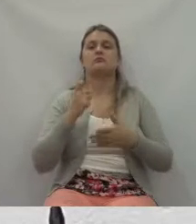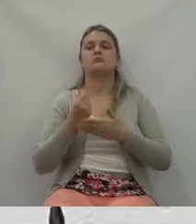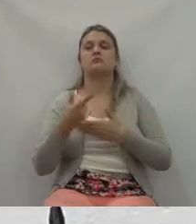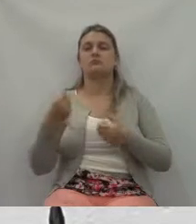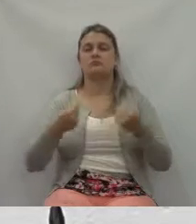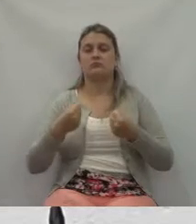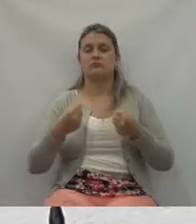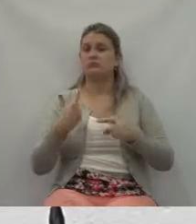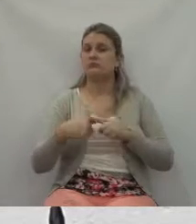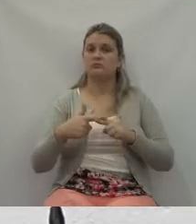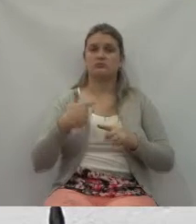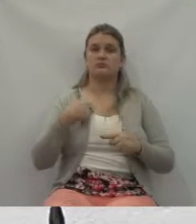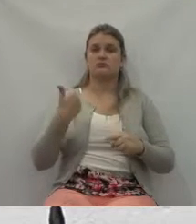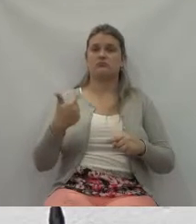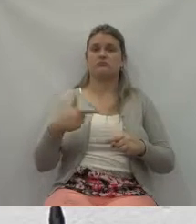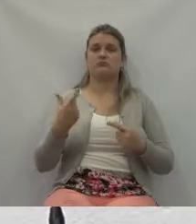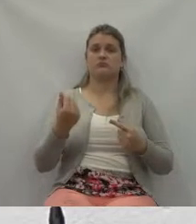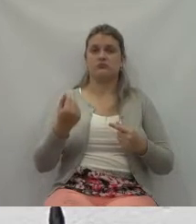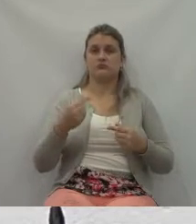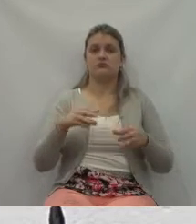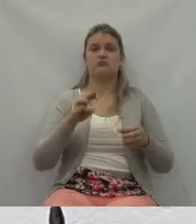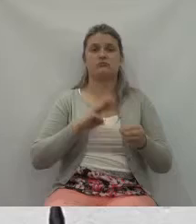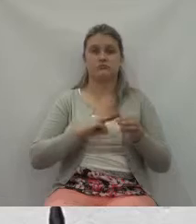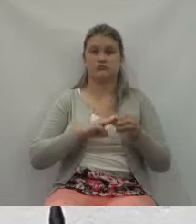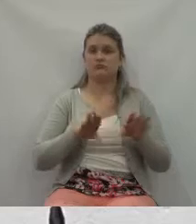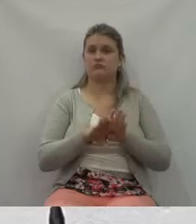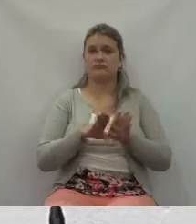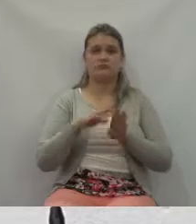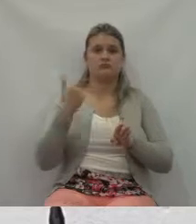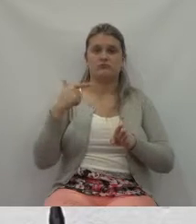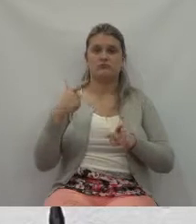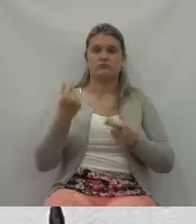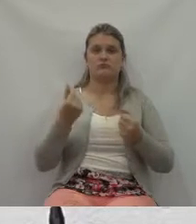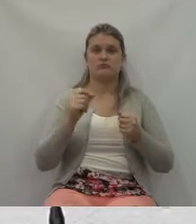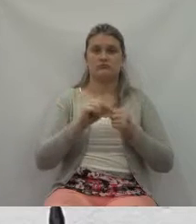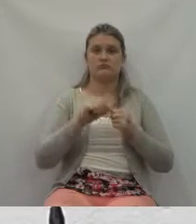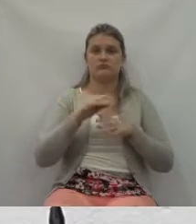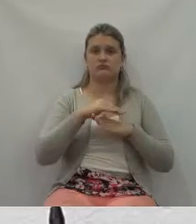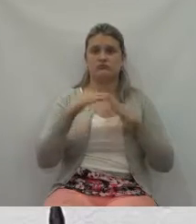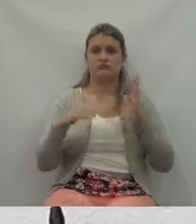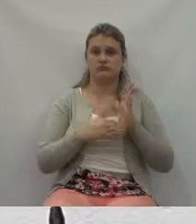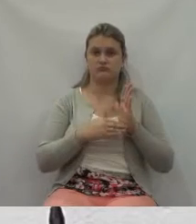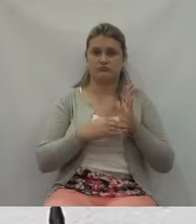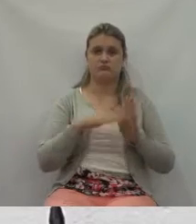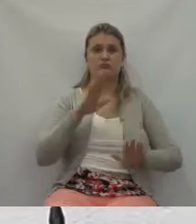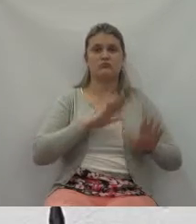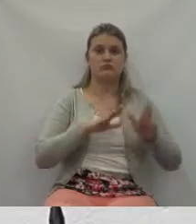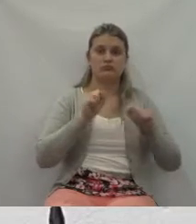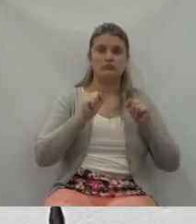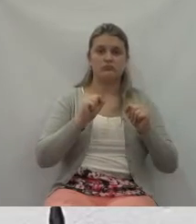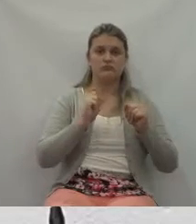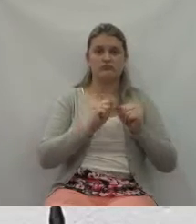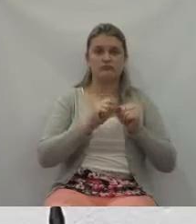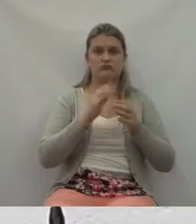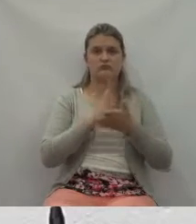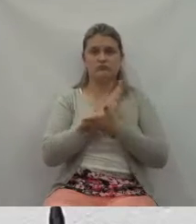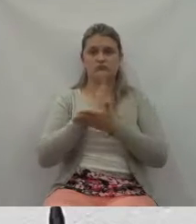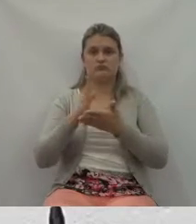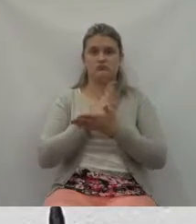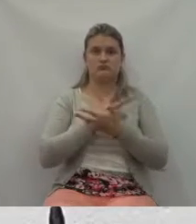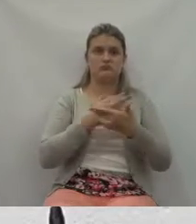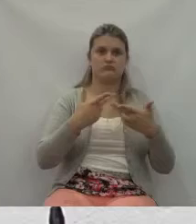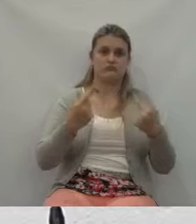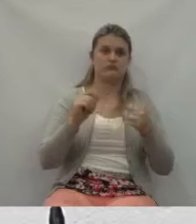E o município também não tem dinheiro para fazer todas as demandas. Nós podemos fazer algumas coisas e fazer, dentro do cobertor